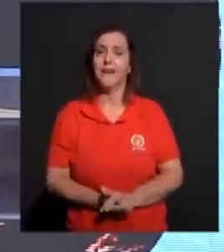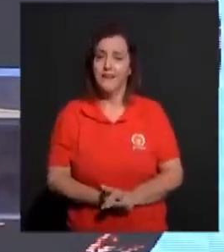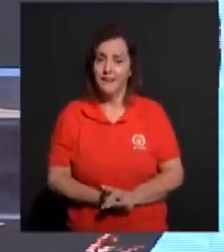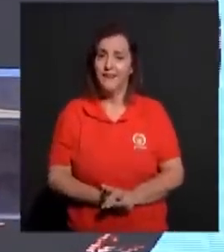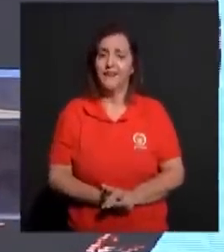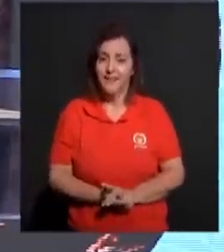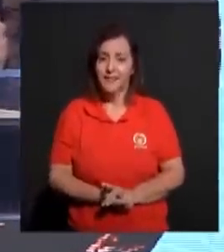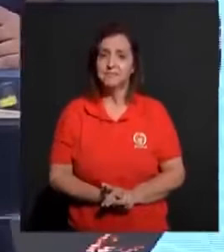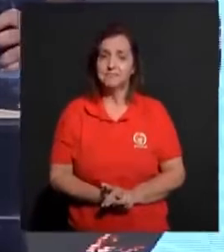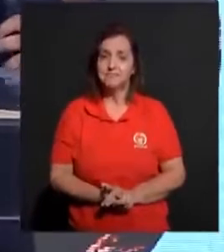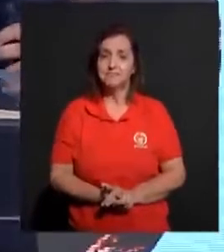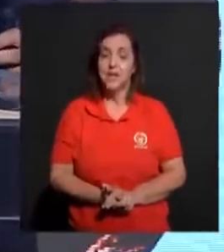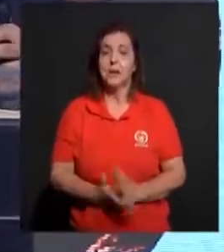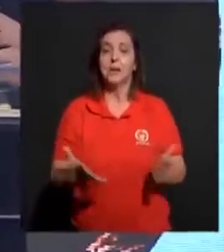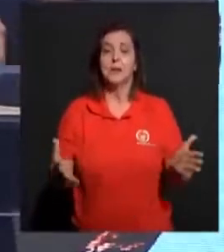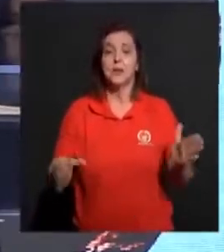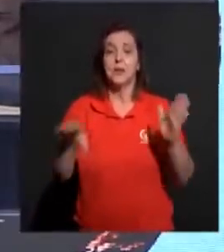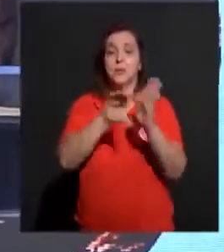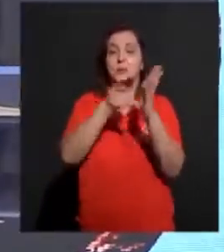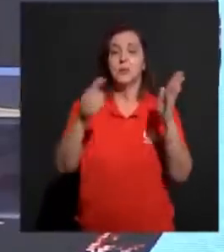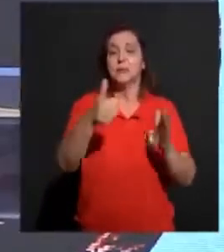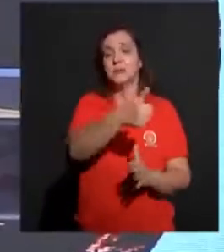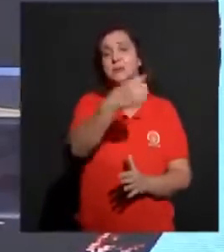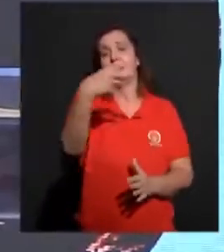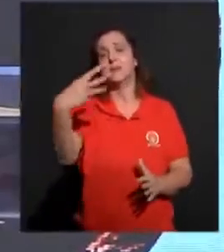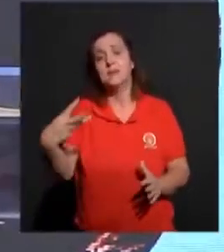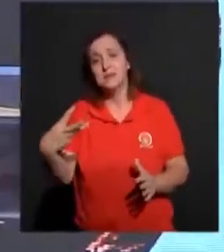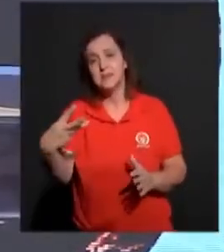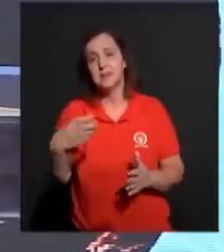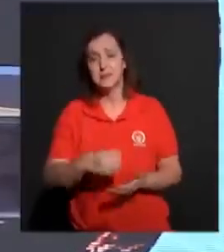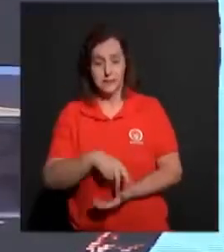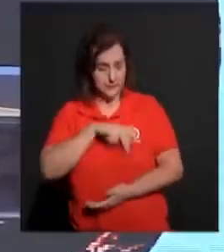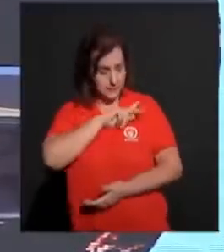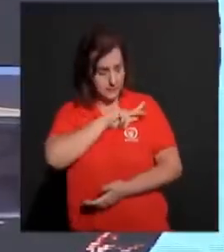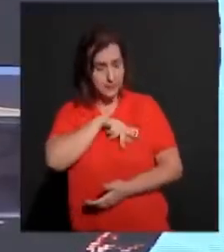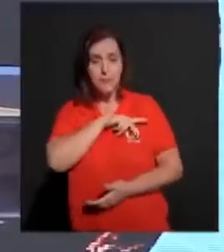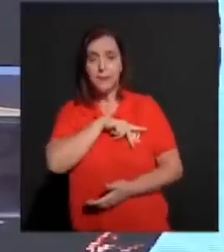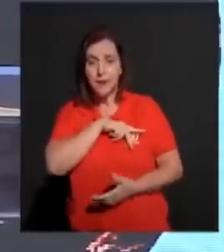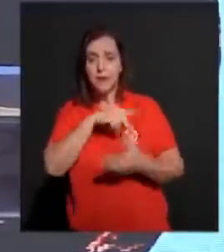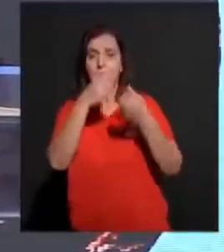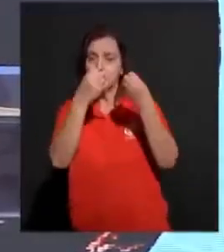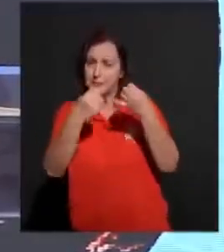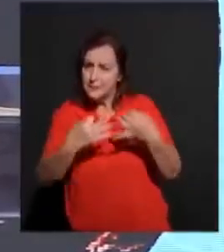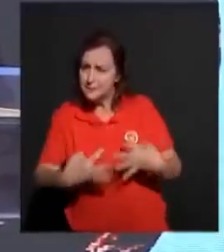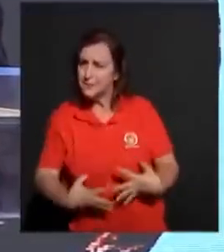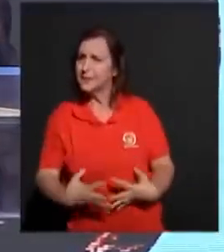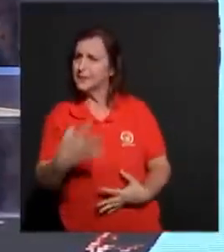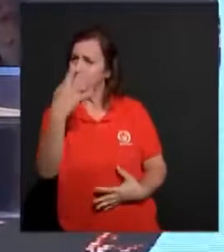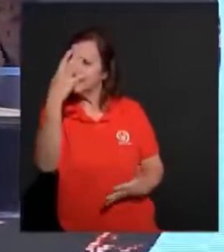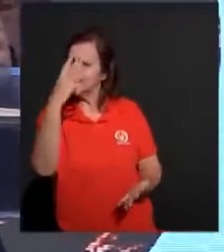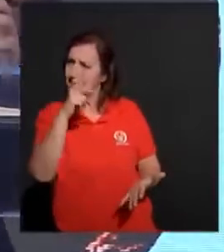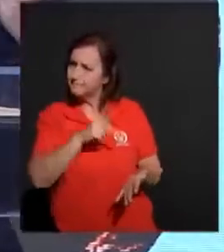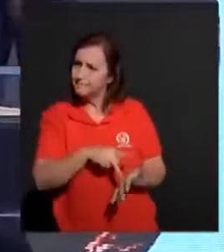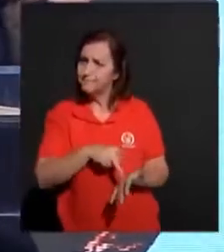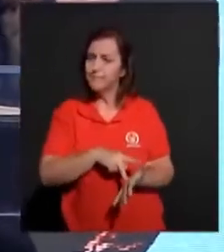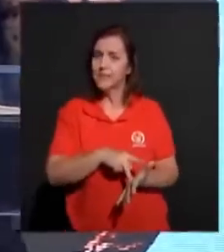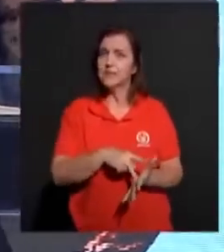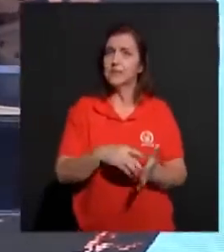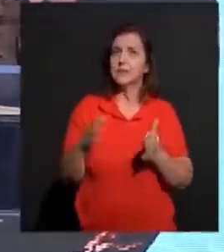Por que eu estou dizendo isso? Porque no capítulo 13, Paulo vem enfatizando. Entre o capítulo